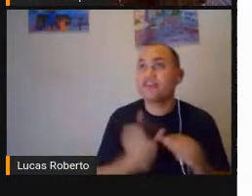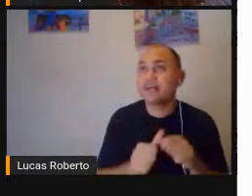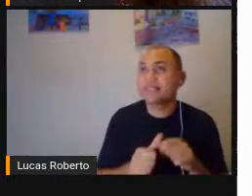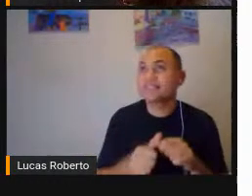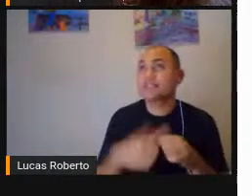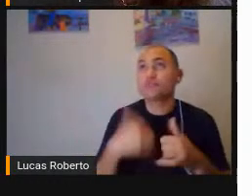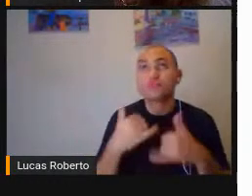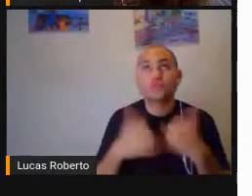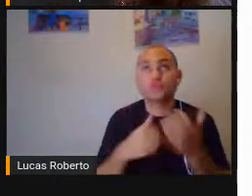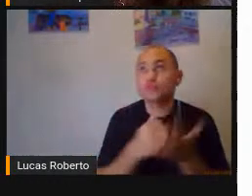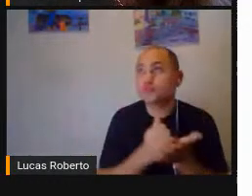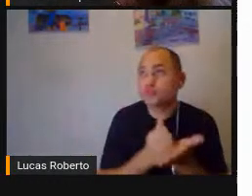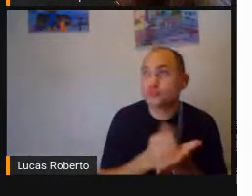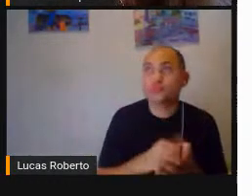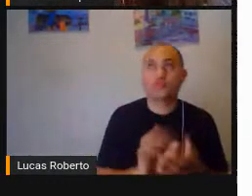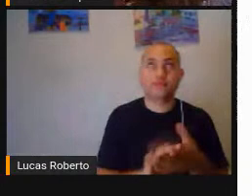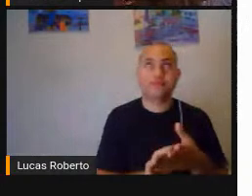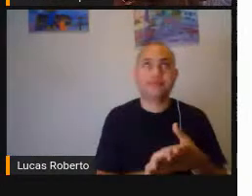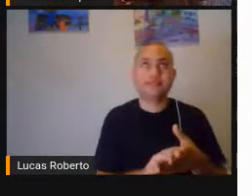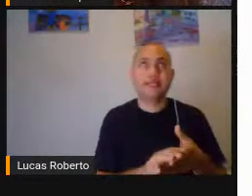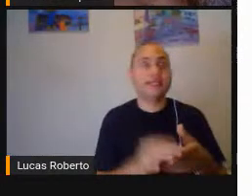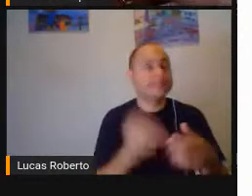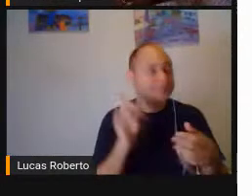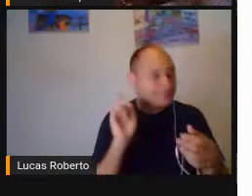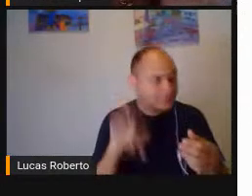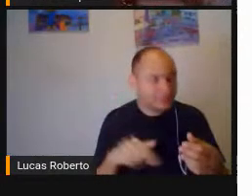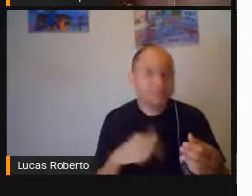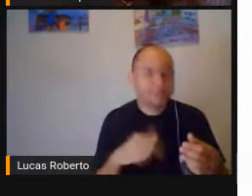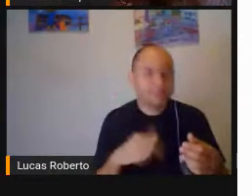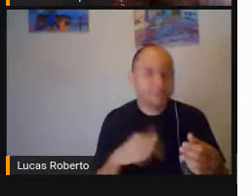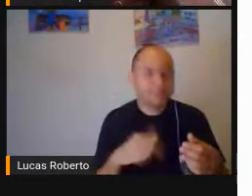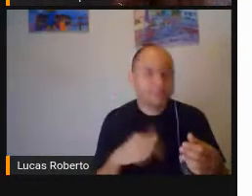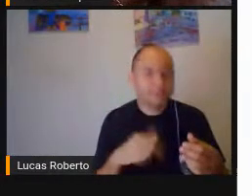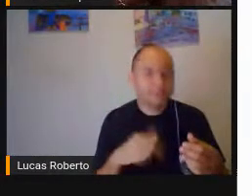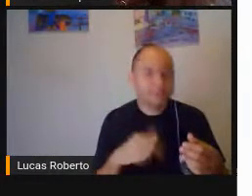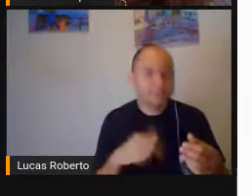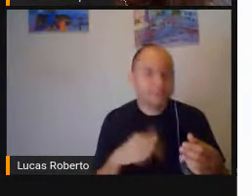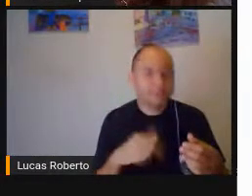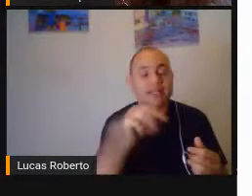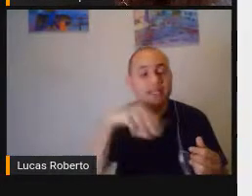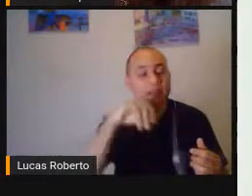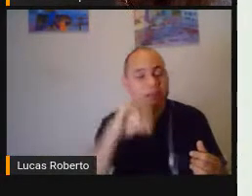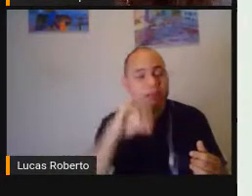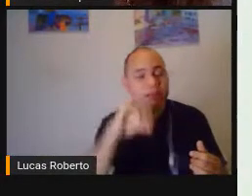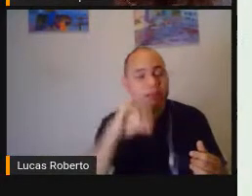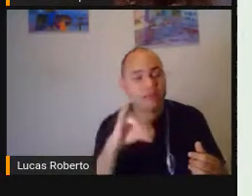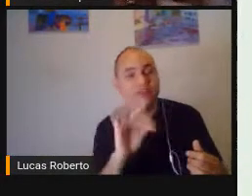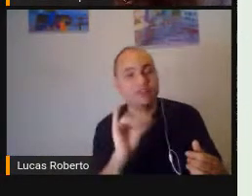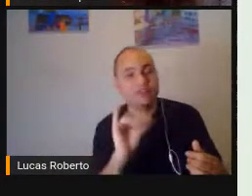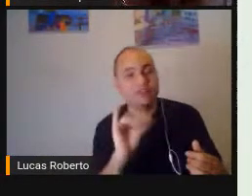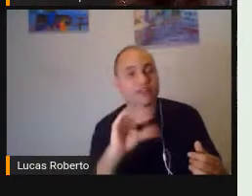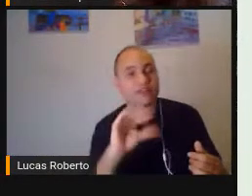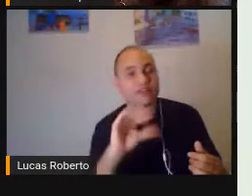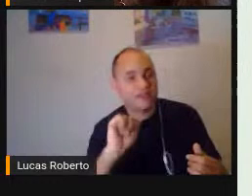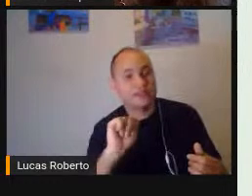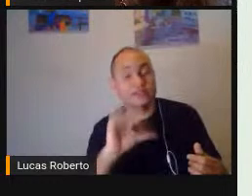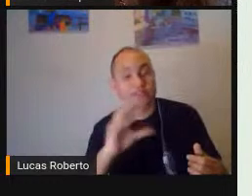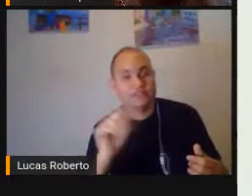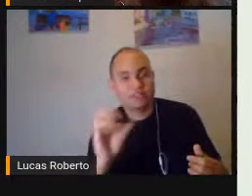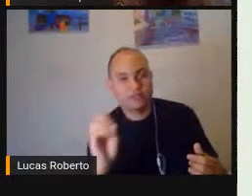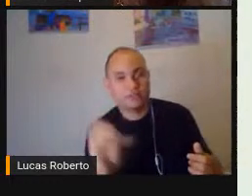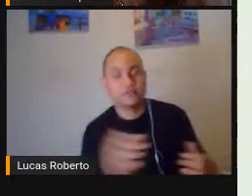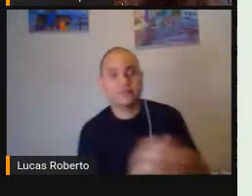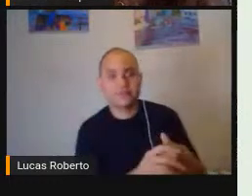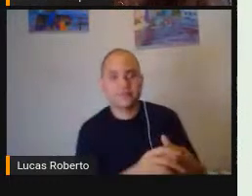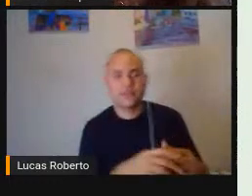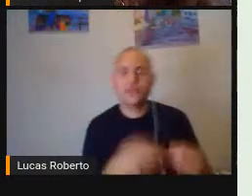Que é a dinâmica Dos jogos No mundo real Então como é Que a gente Pensa essa gamificação Né Nós trouxemos aqui E eu